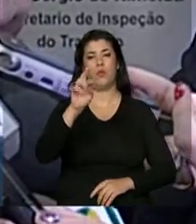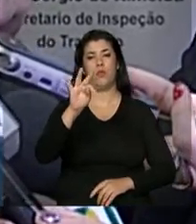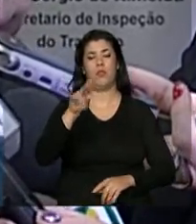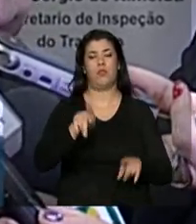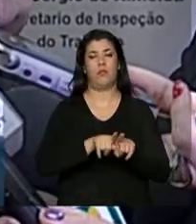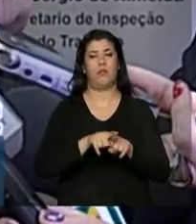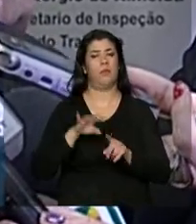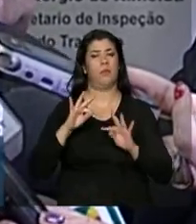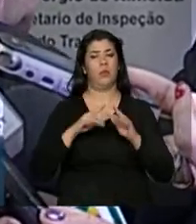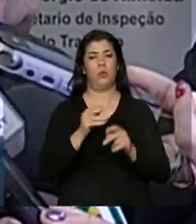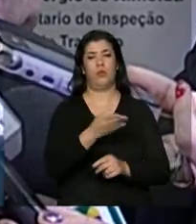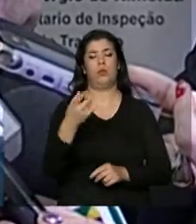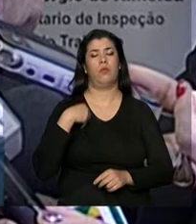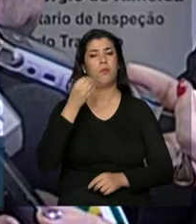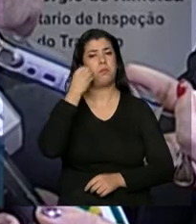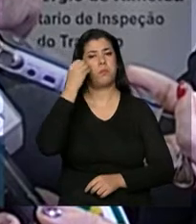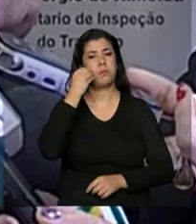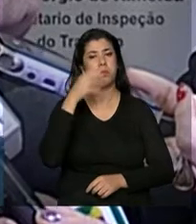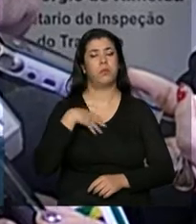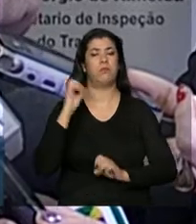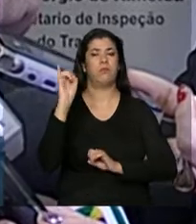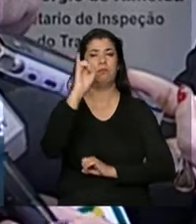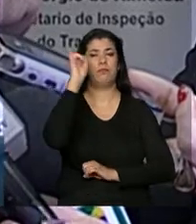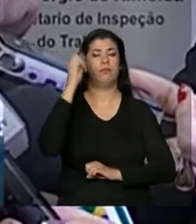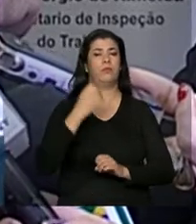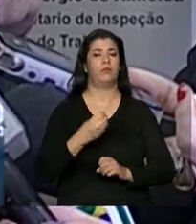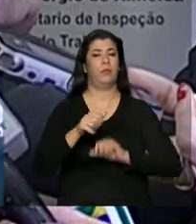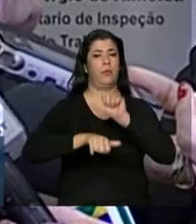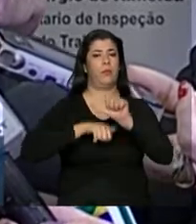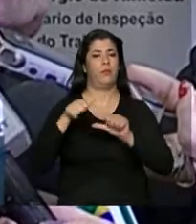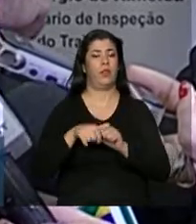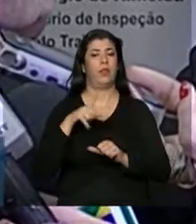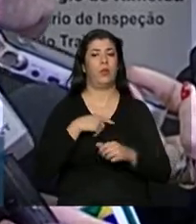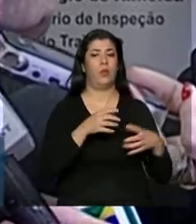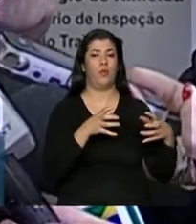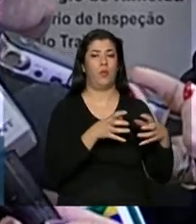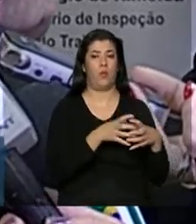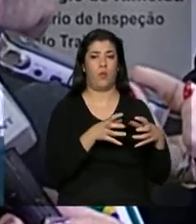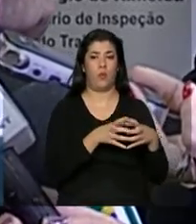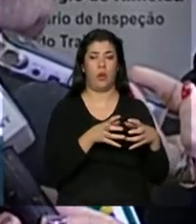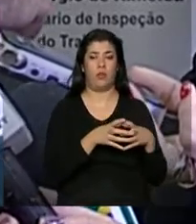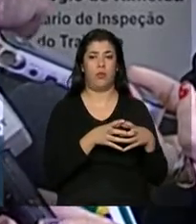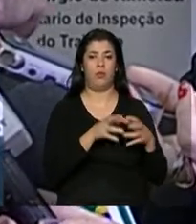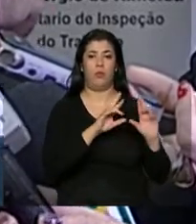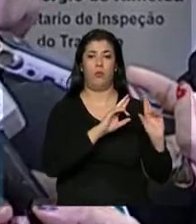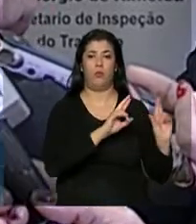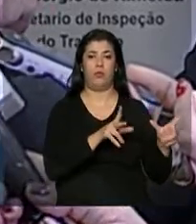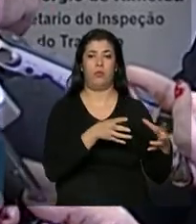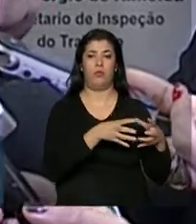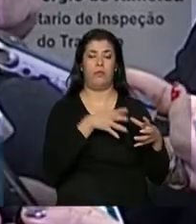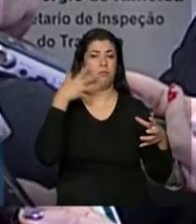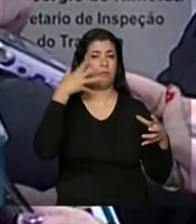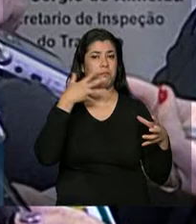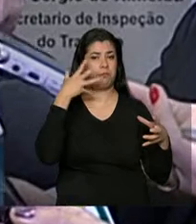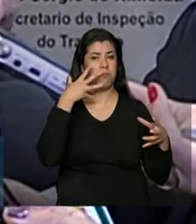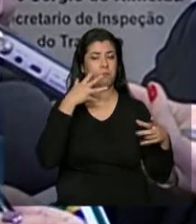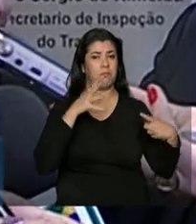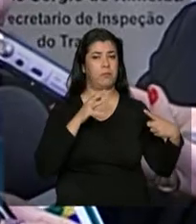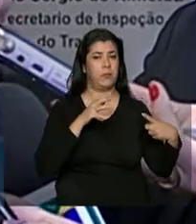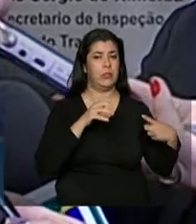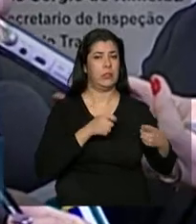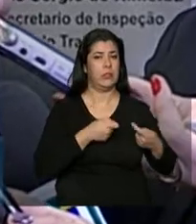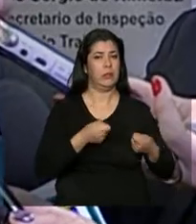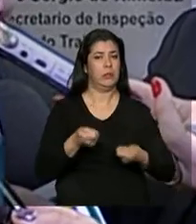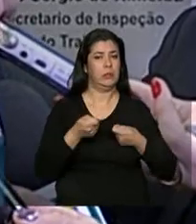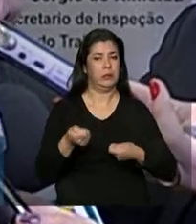importantes da vida nacional num momento em que uma direita tenta desestabilizar o governo para repetir aquilo